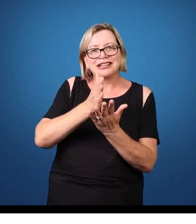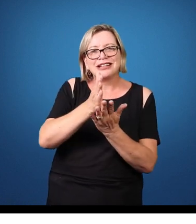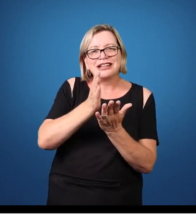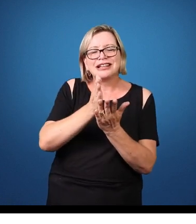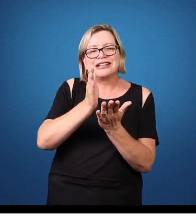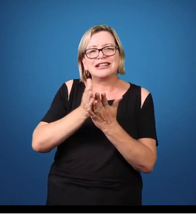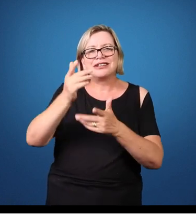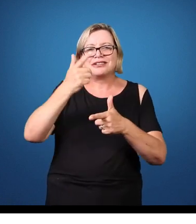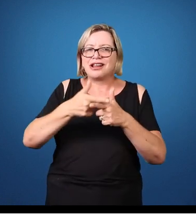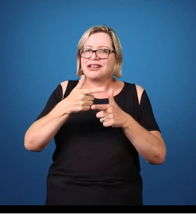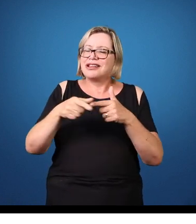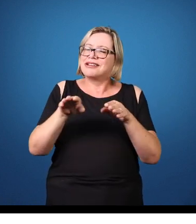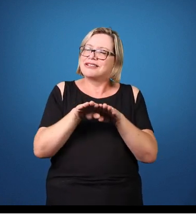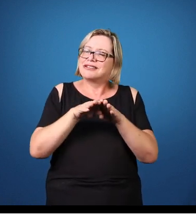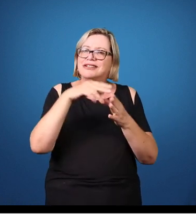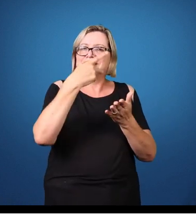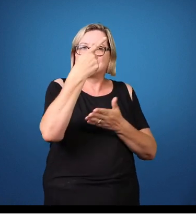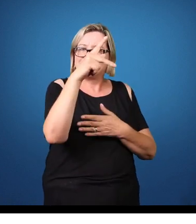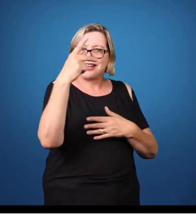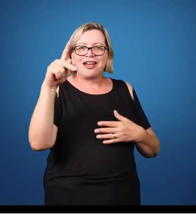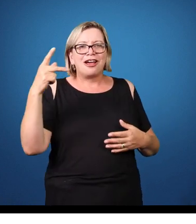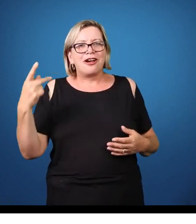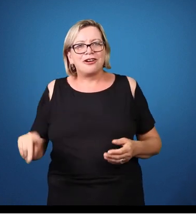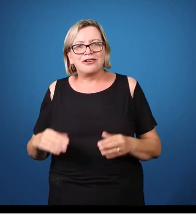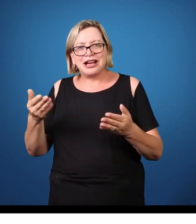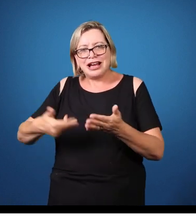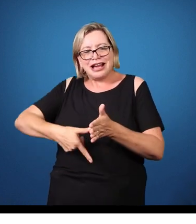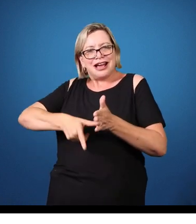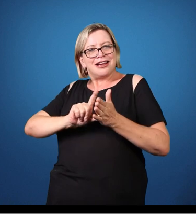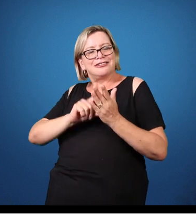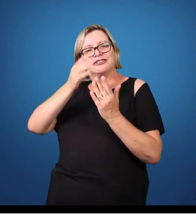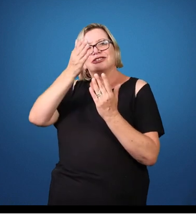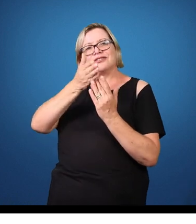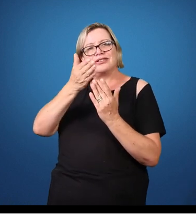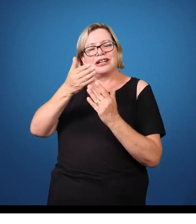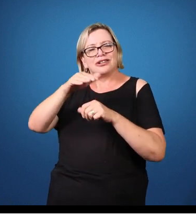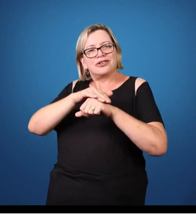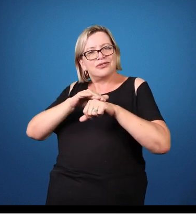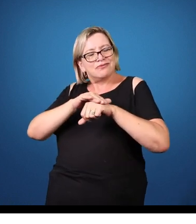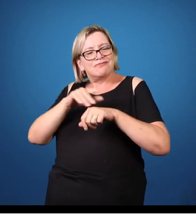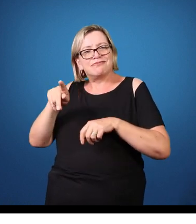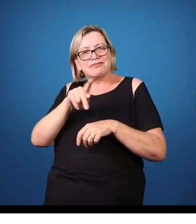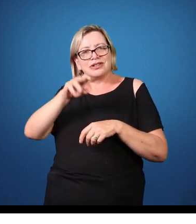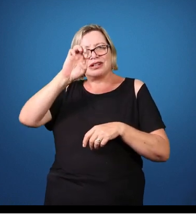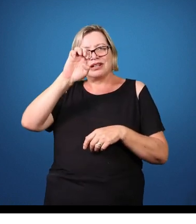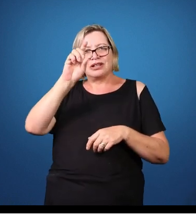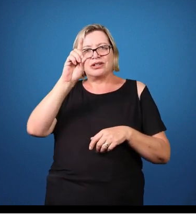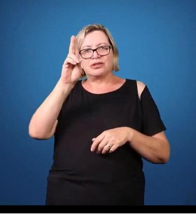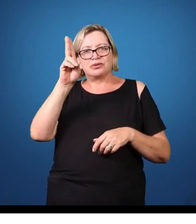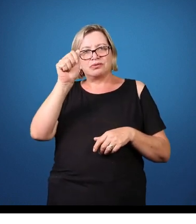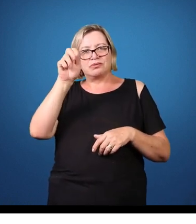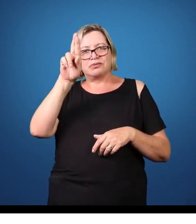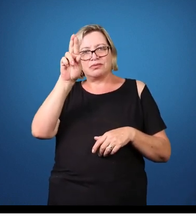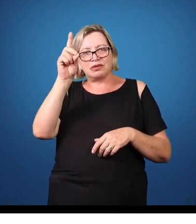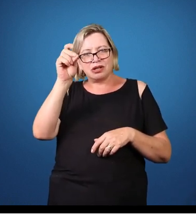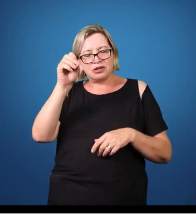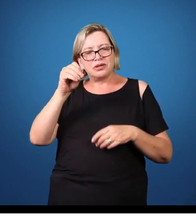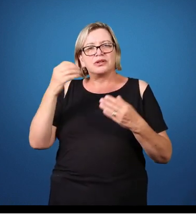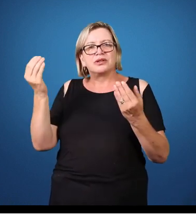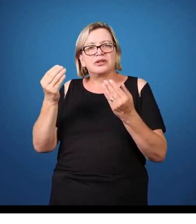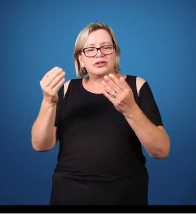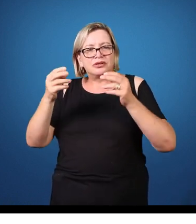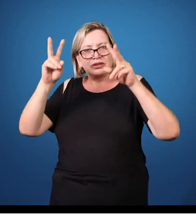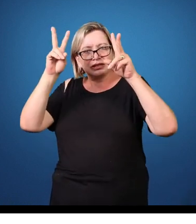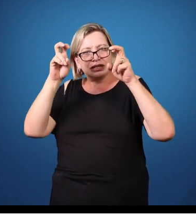com o professor Eduardo Bernardes Nogueira, da Faculdade Guaracá, aqui de Guaracuava, sobre transtorno mental. Ele continua conosco por mais um